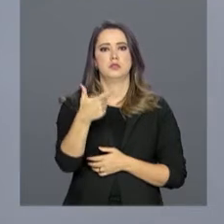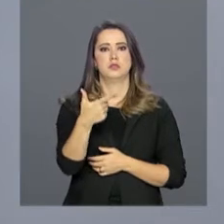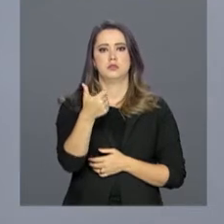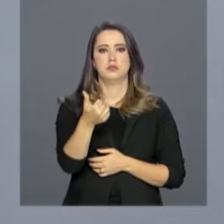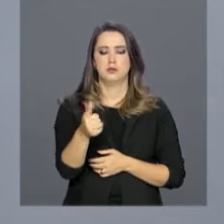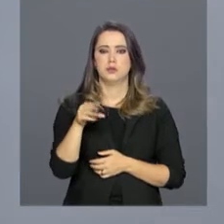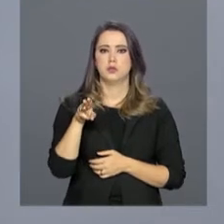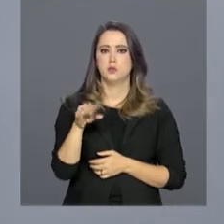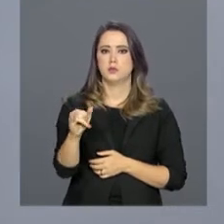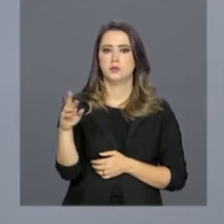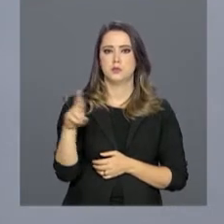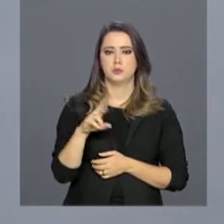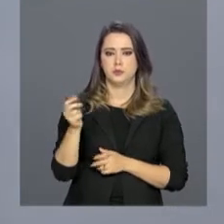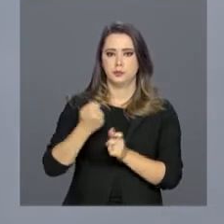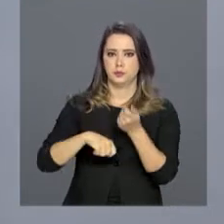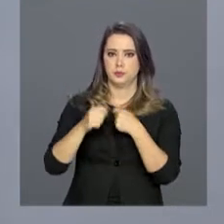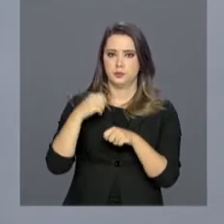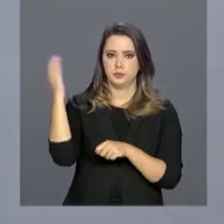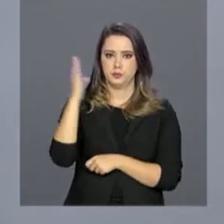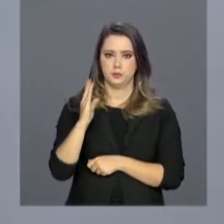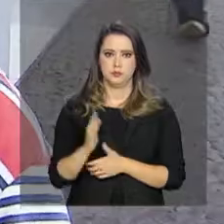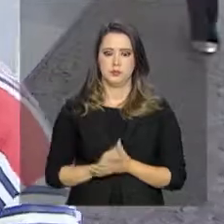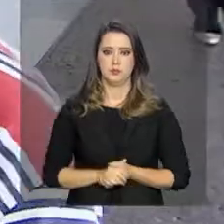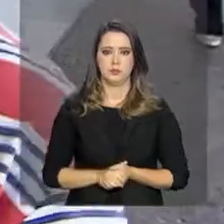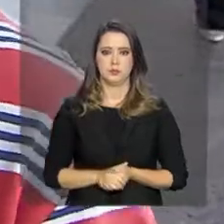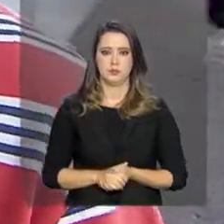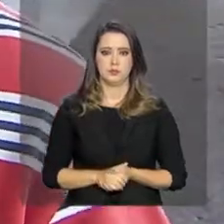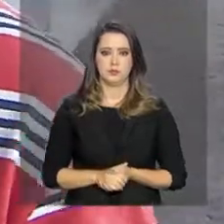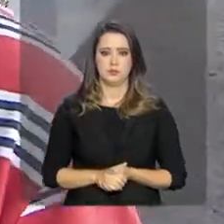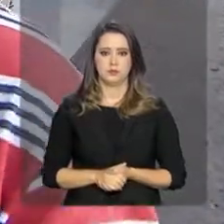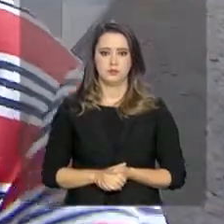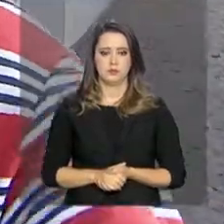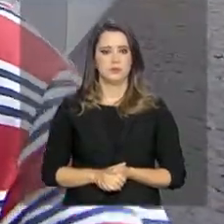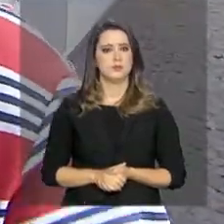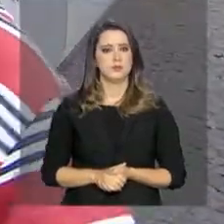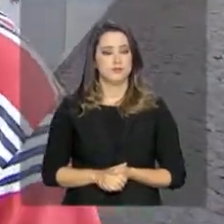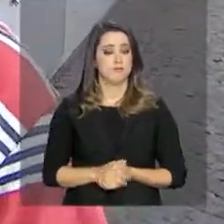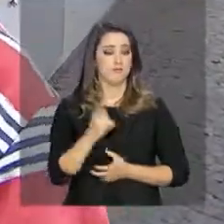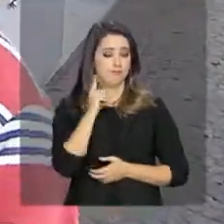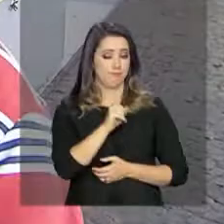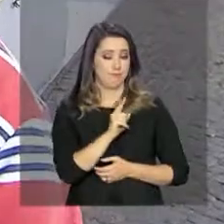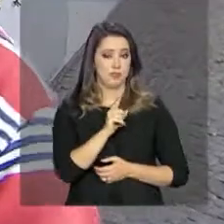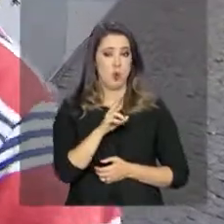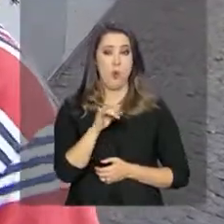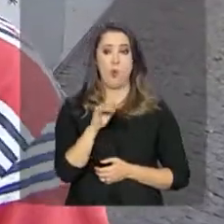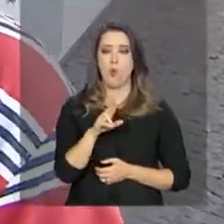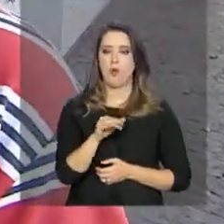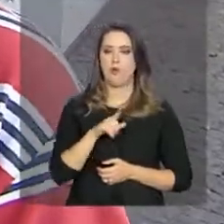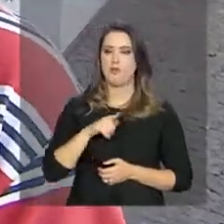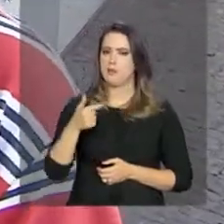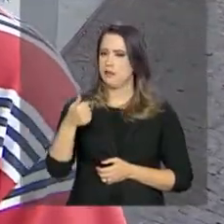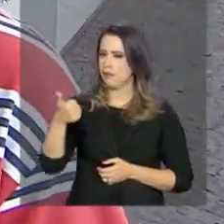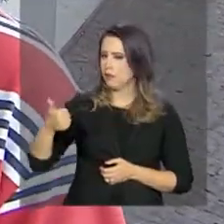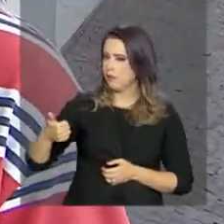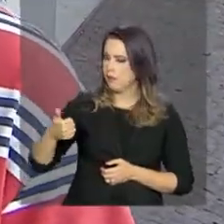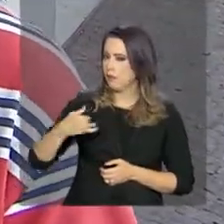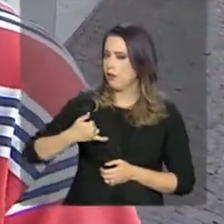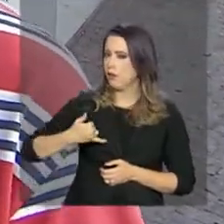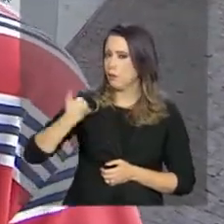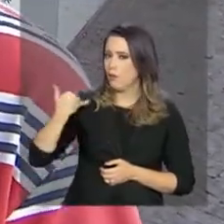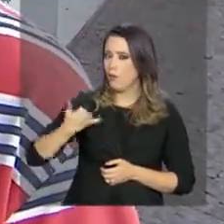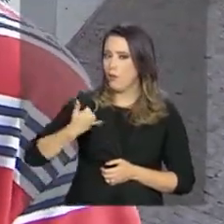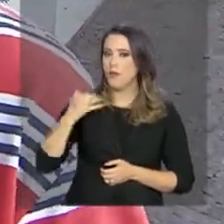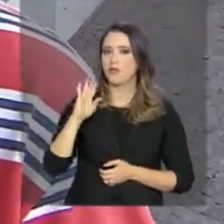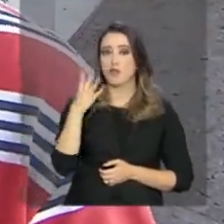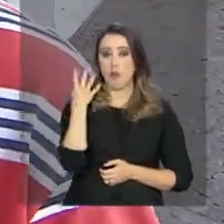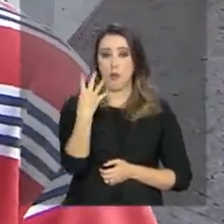21 bilhões na economia brasileira. O paraense Rui tem 71 anos e a 4 está